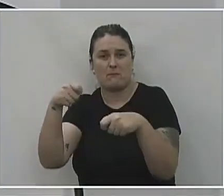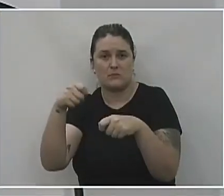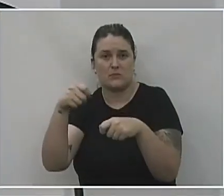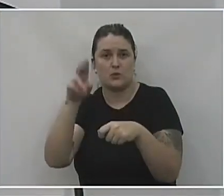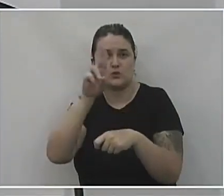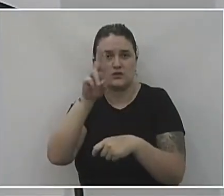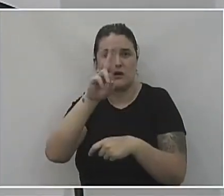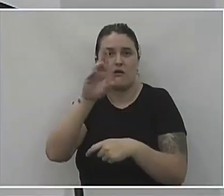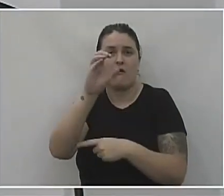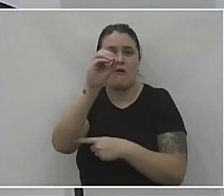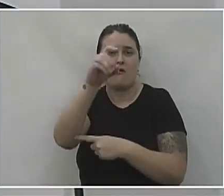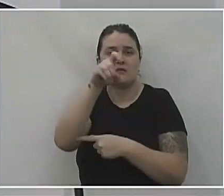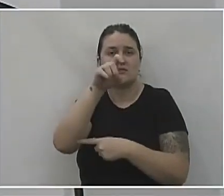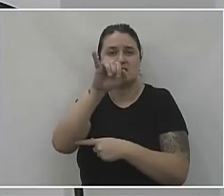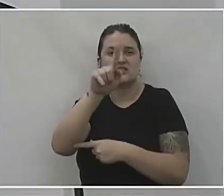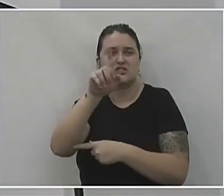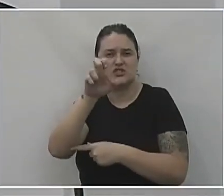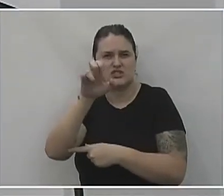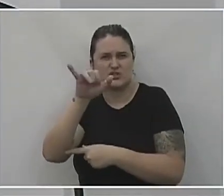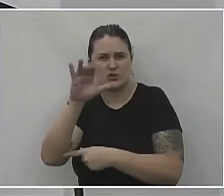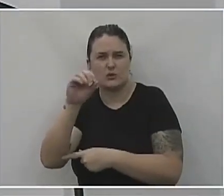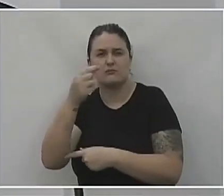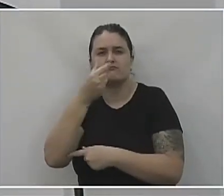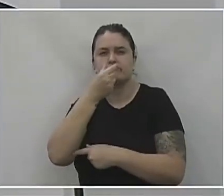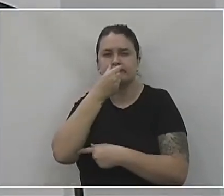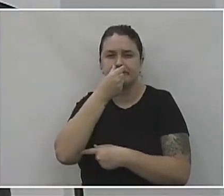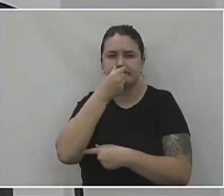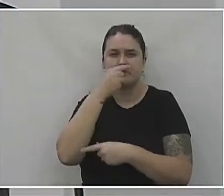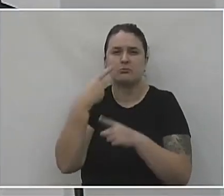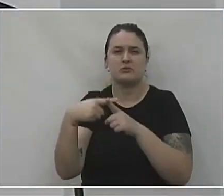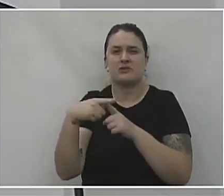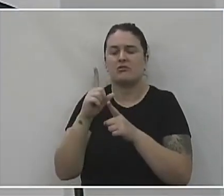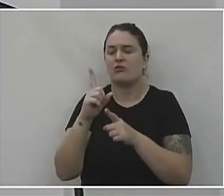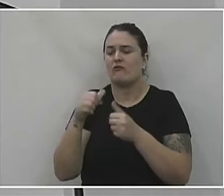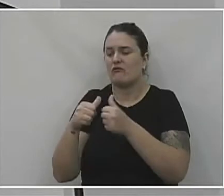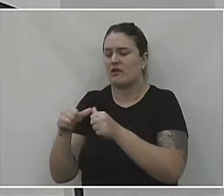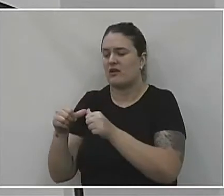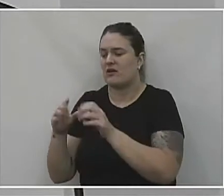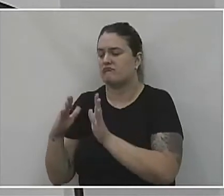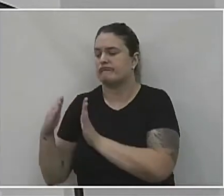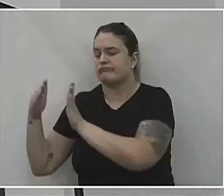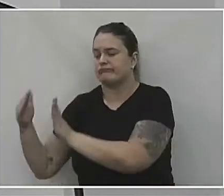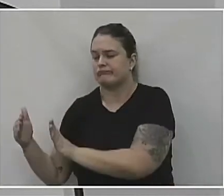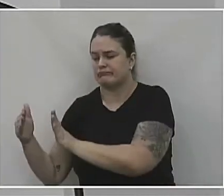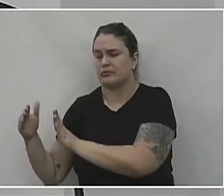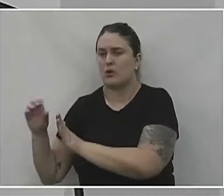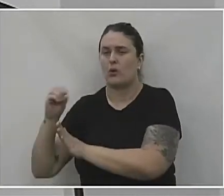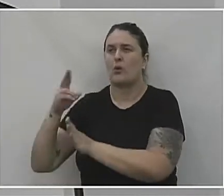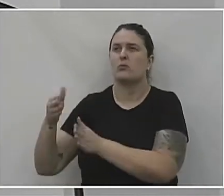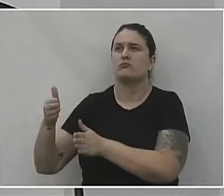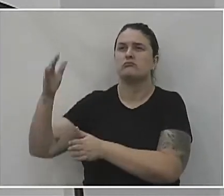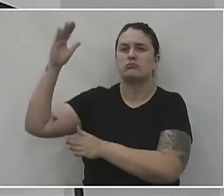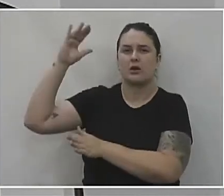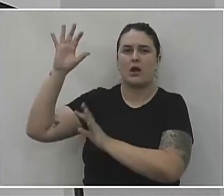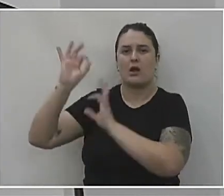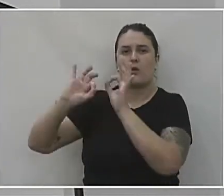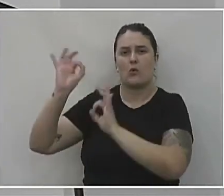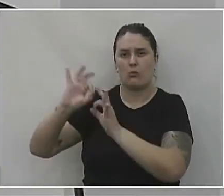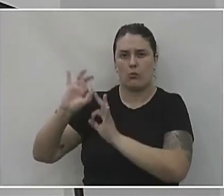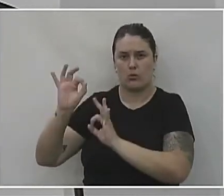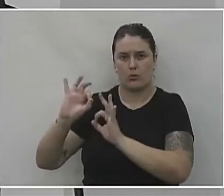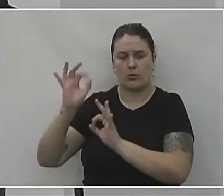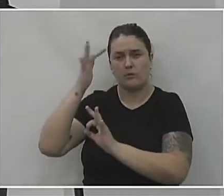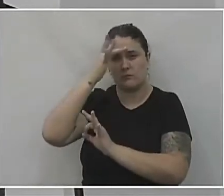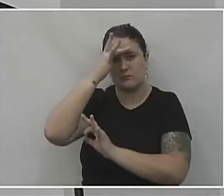do atendimento dos pacientes, para que não fique com o tubo de oxigênio do lado do leito, na cabeceira. A gente fez essa reestruturação para